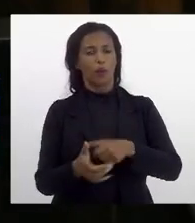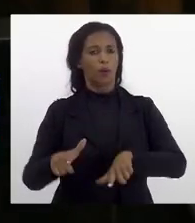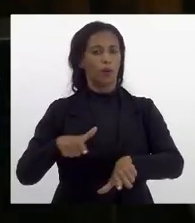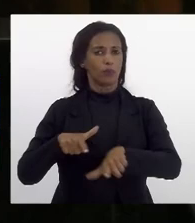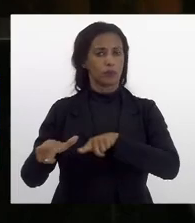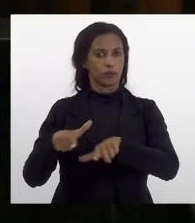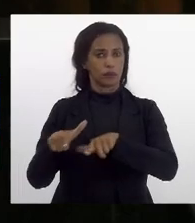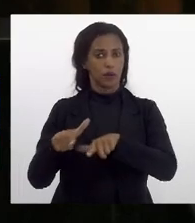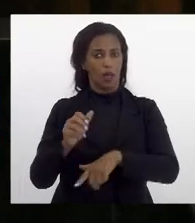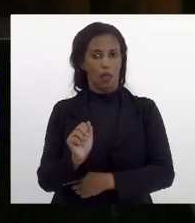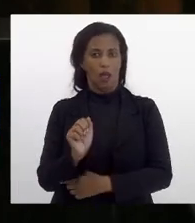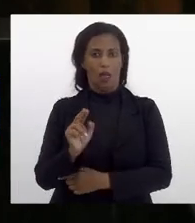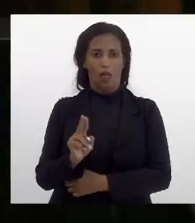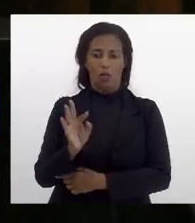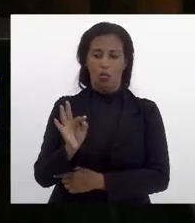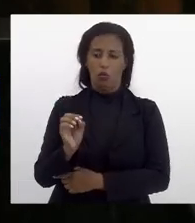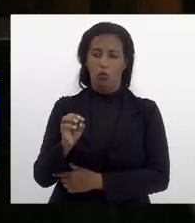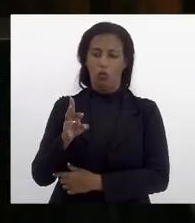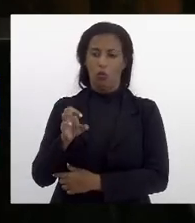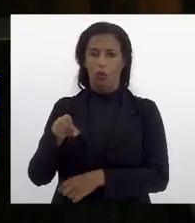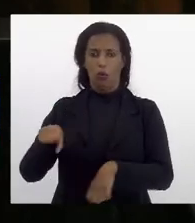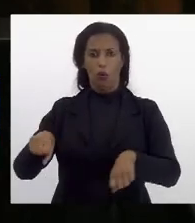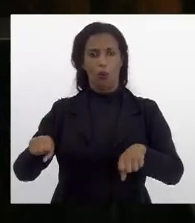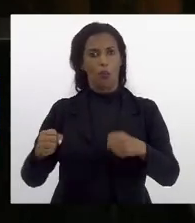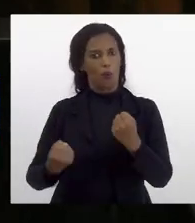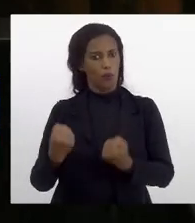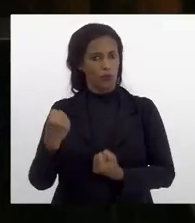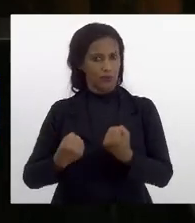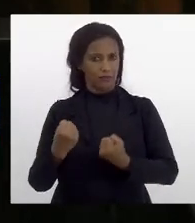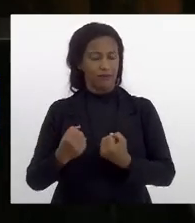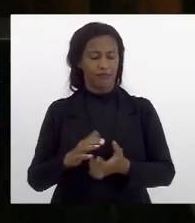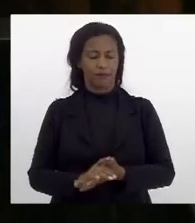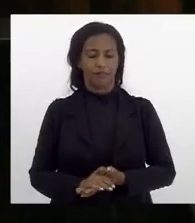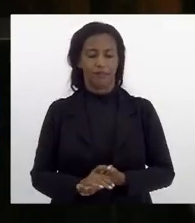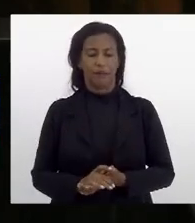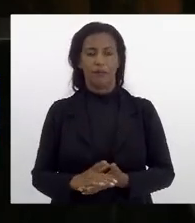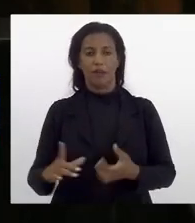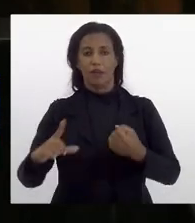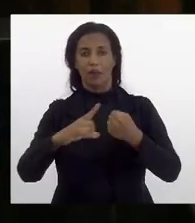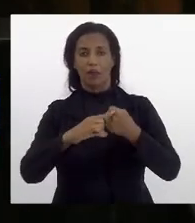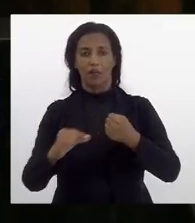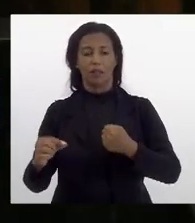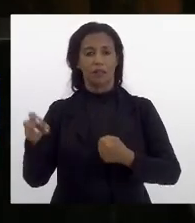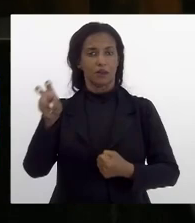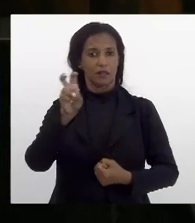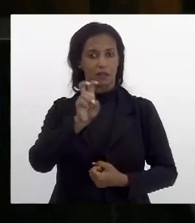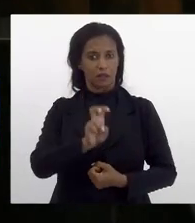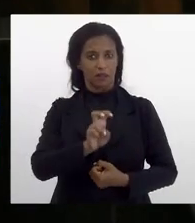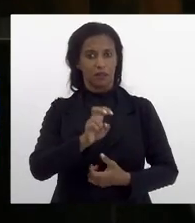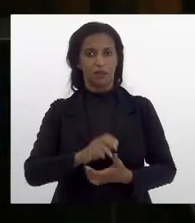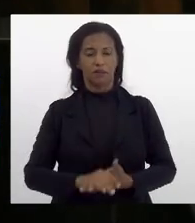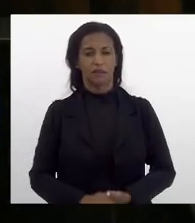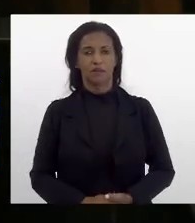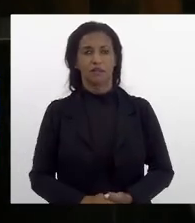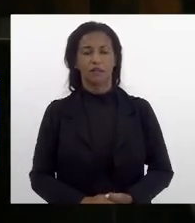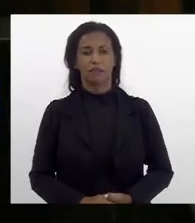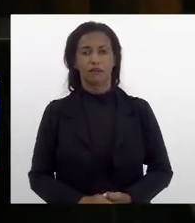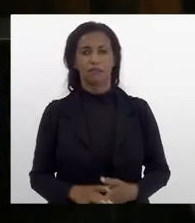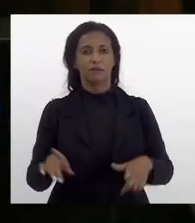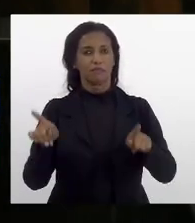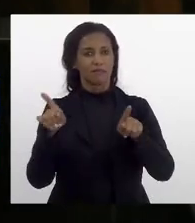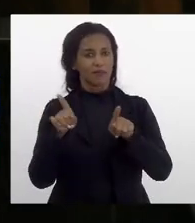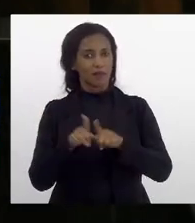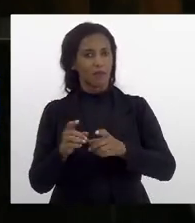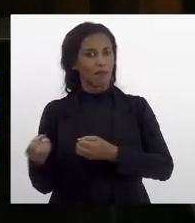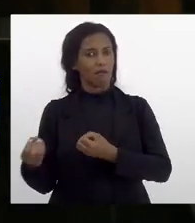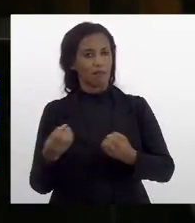autônomo motorizado o artigo quinto também abre